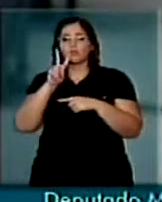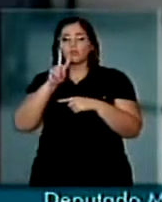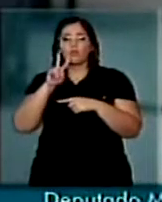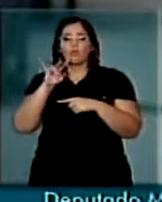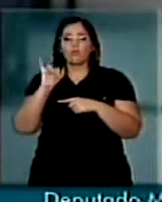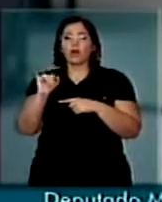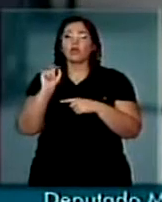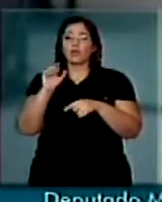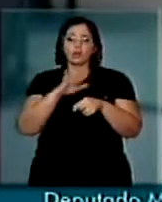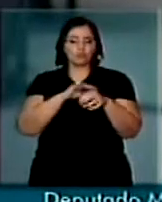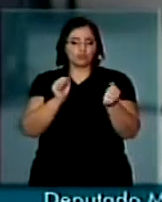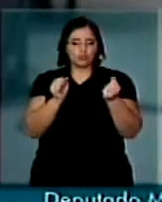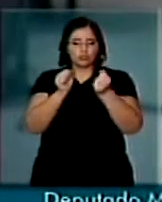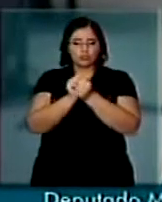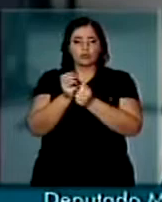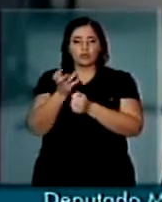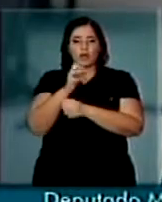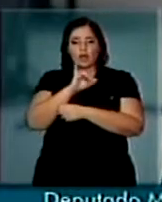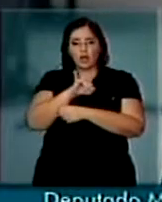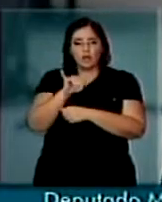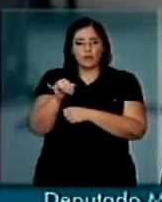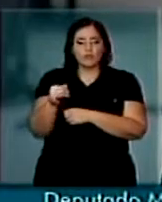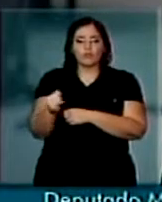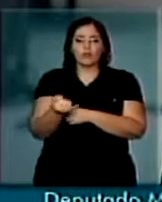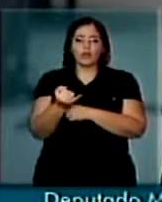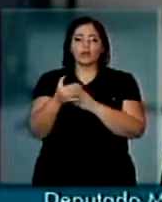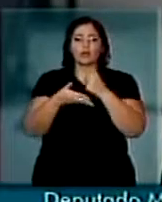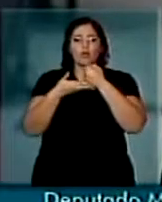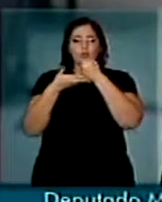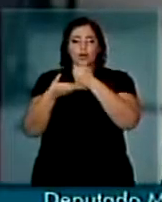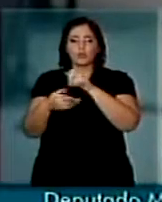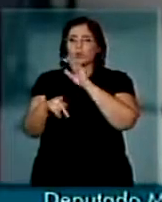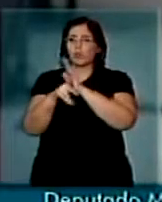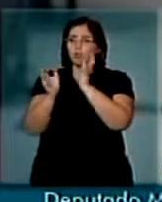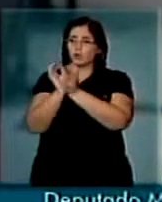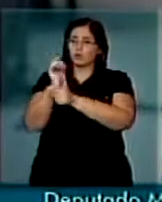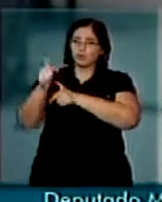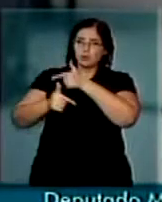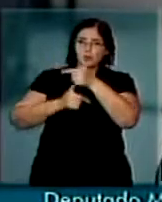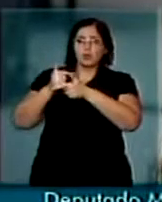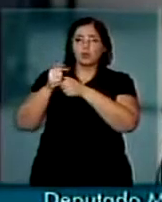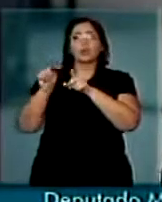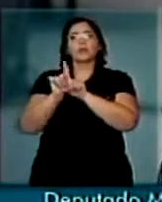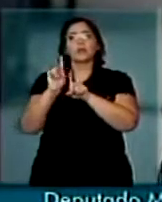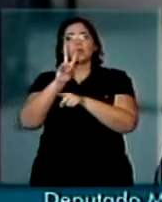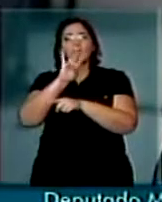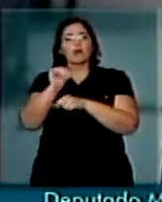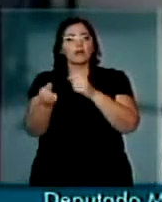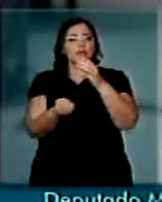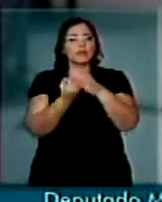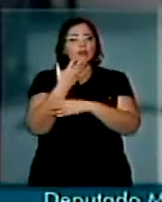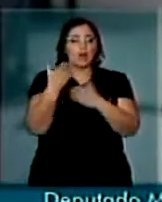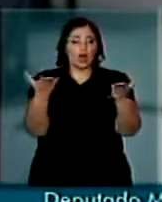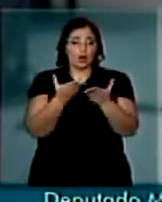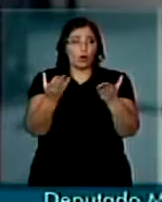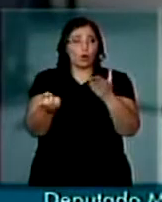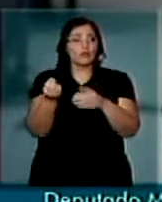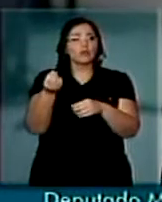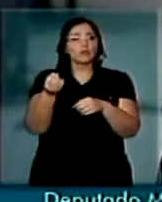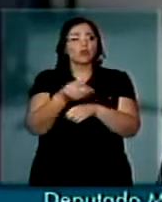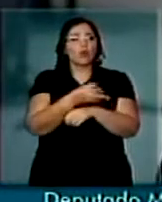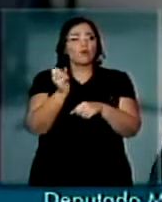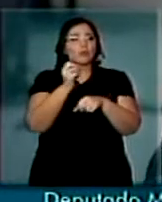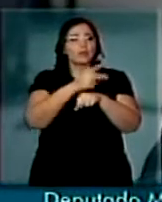ao lado de aproveitar a colaboração dos trabalhadores, vai criar, com essa geração de emprego,